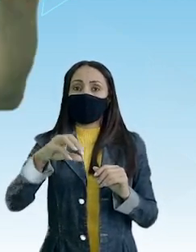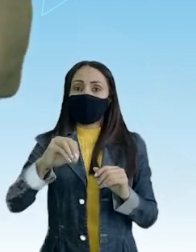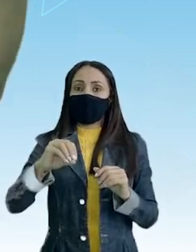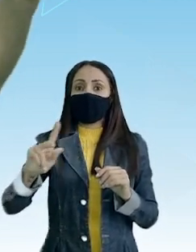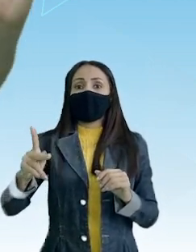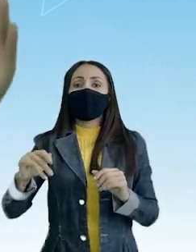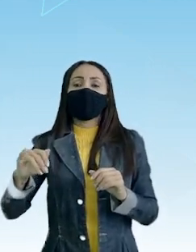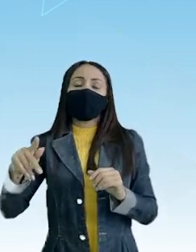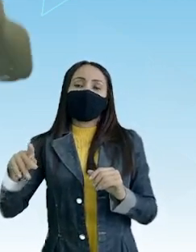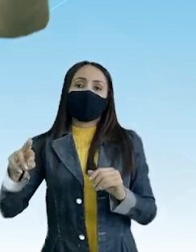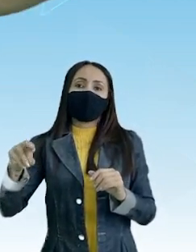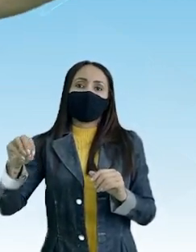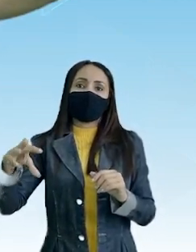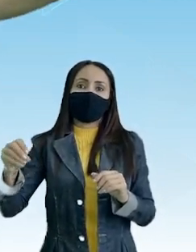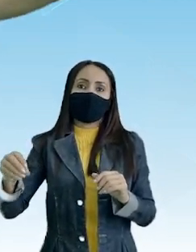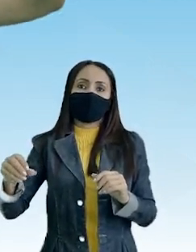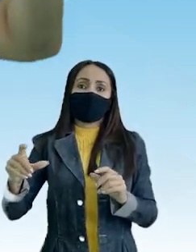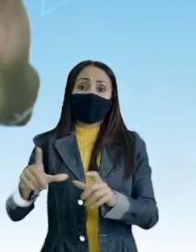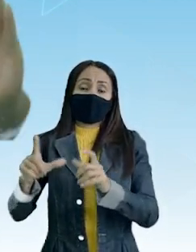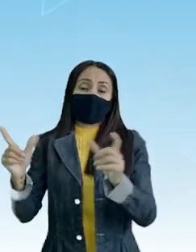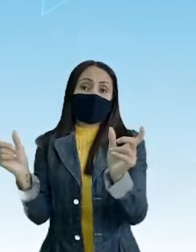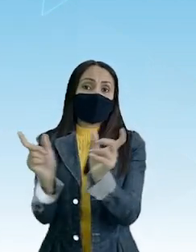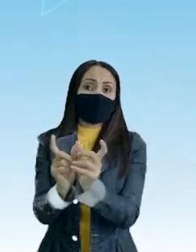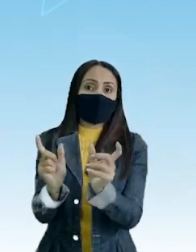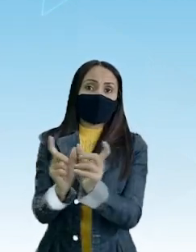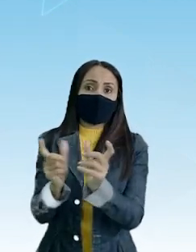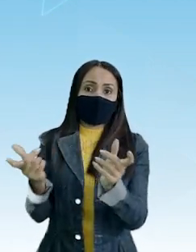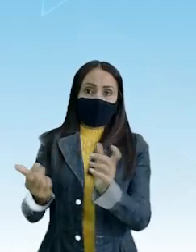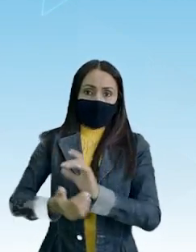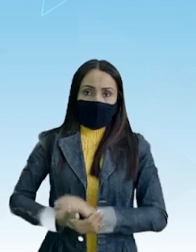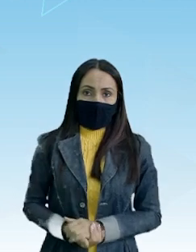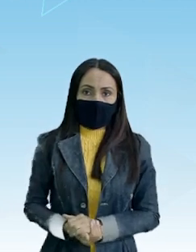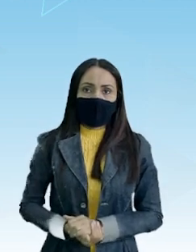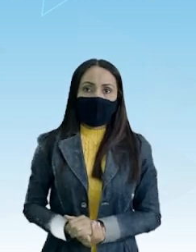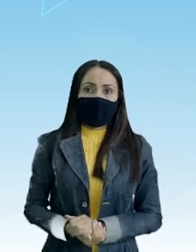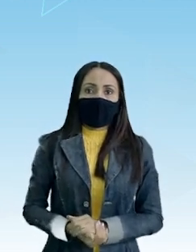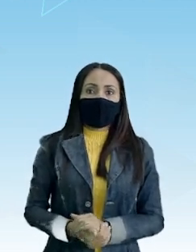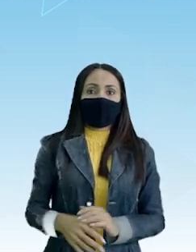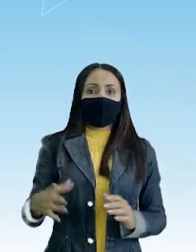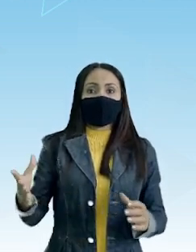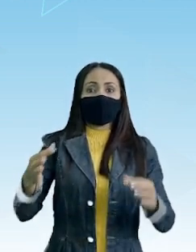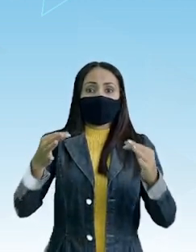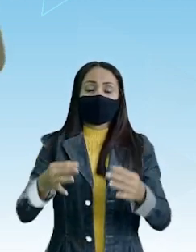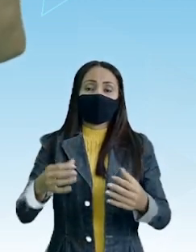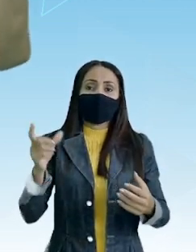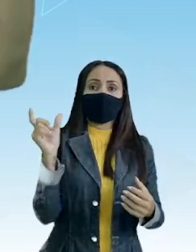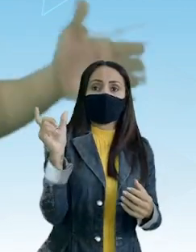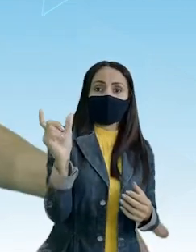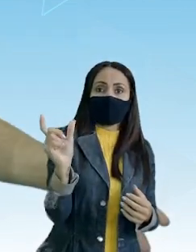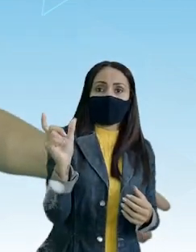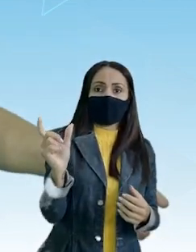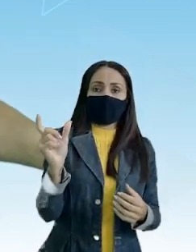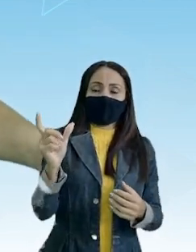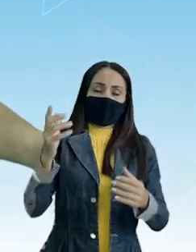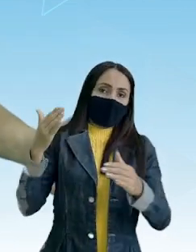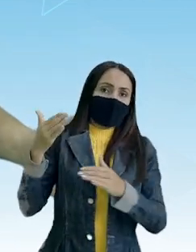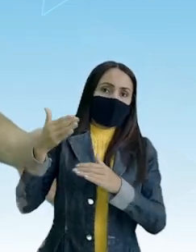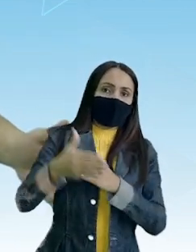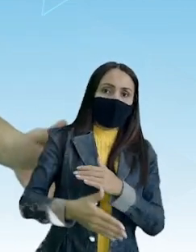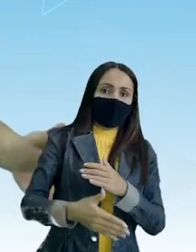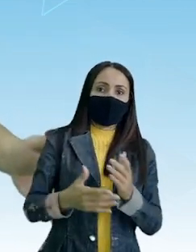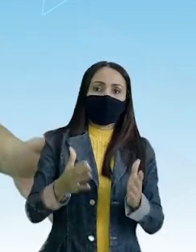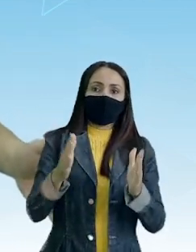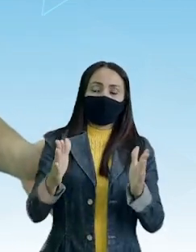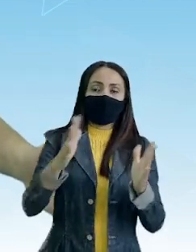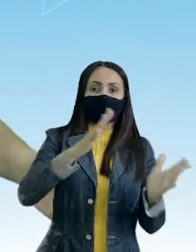Hiperônimo Um grande sinônimo E o hipônimo Vai ser justamente Uma palavra Que cabe dentro Daquele